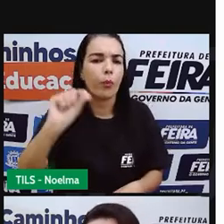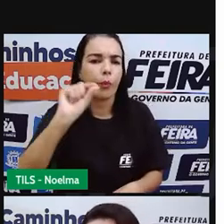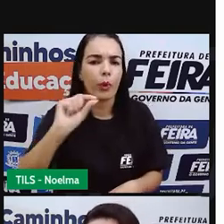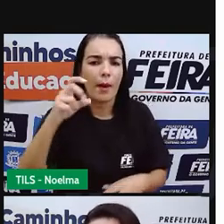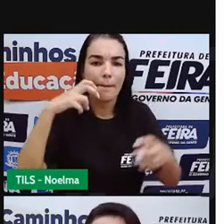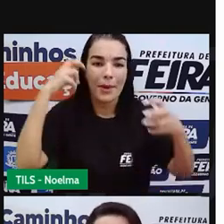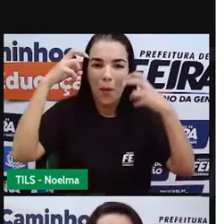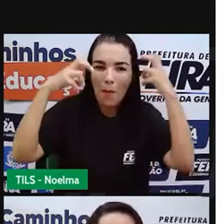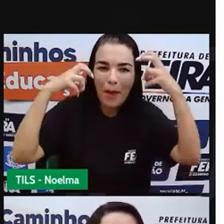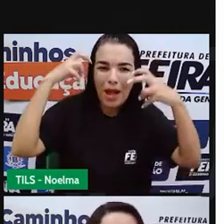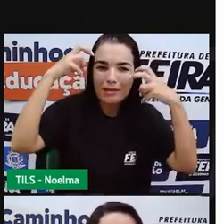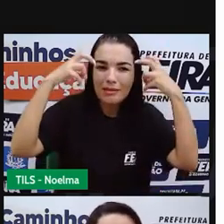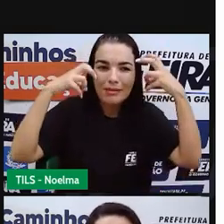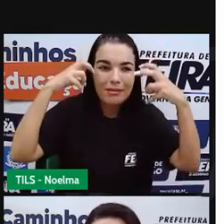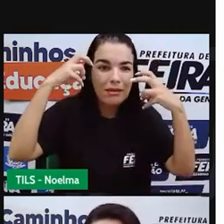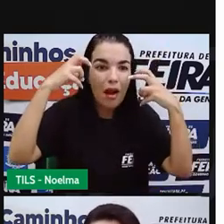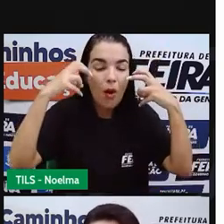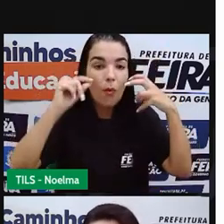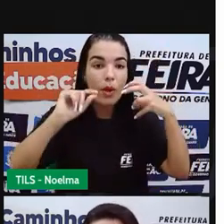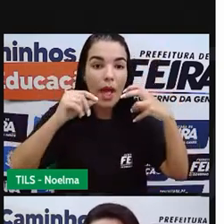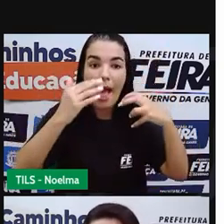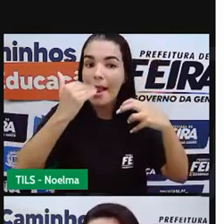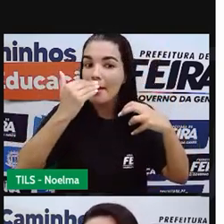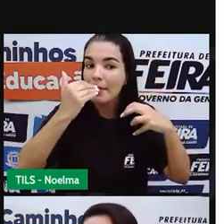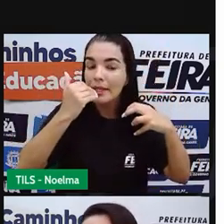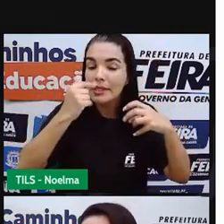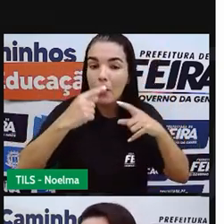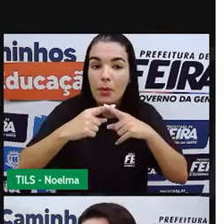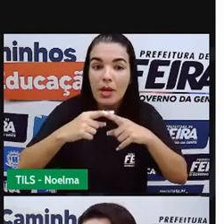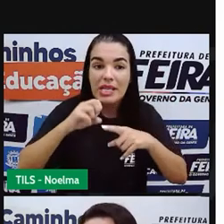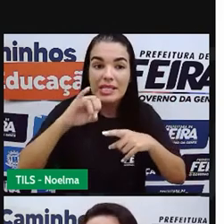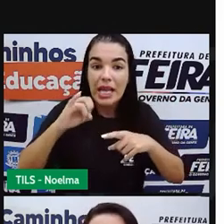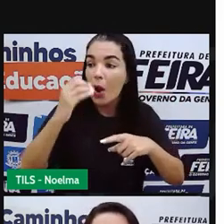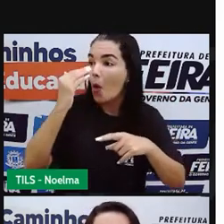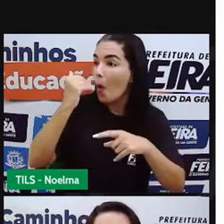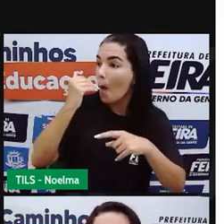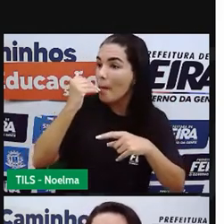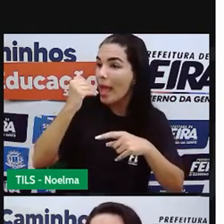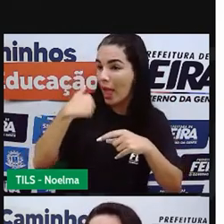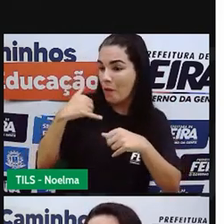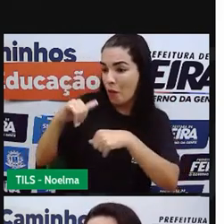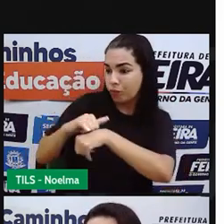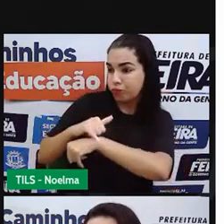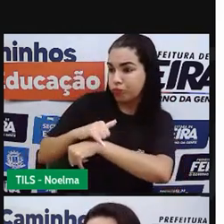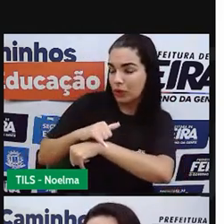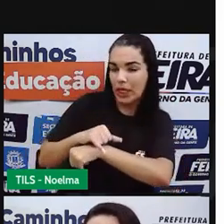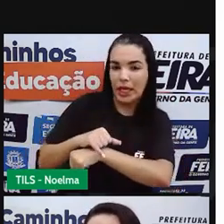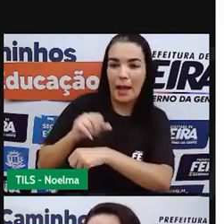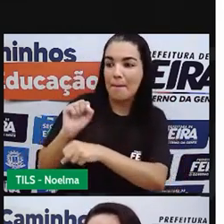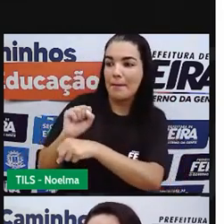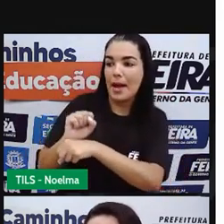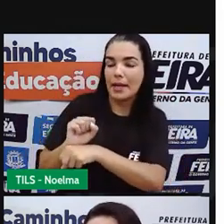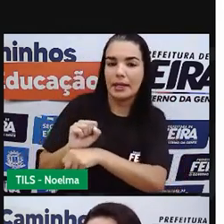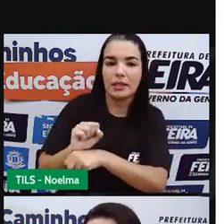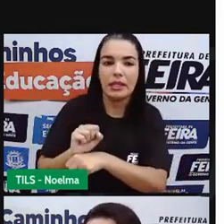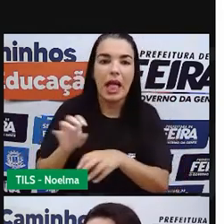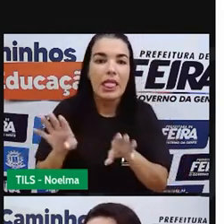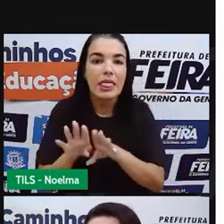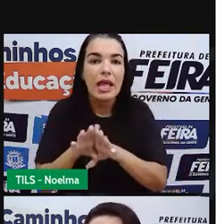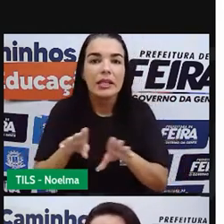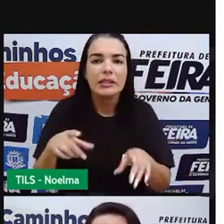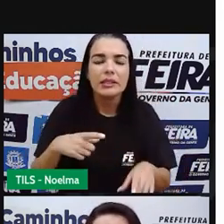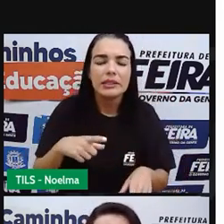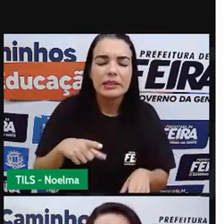não quer comer porque ela acha que, se ela comer qualquer coisa, ela vai engordar. Sensação intensa de culpa e uma